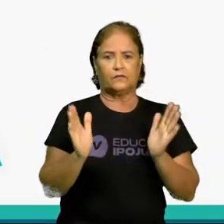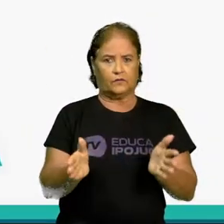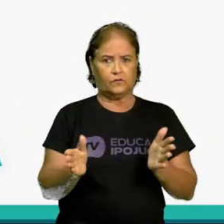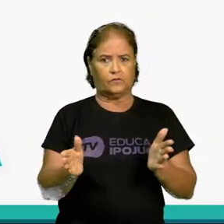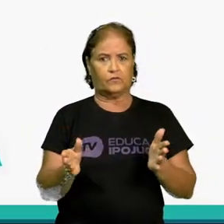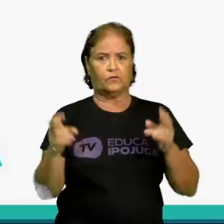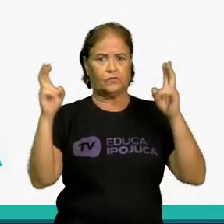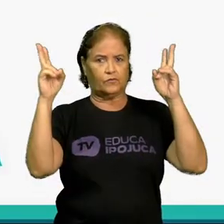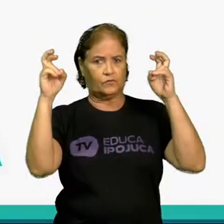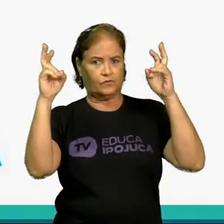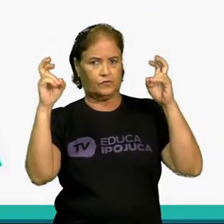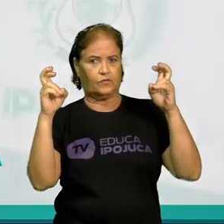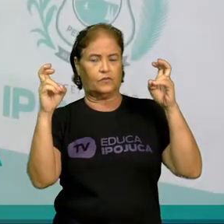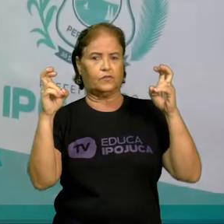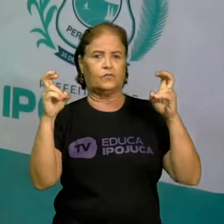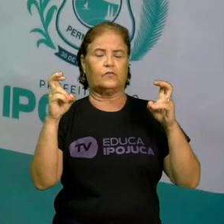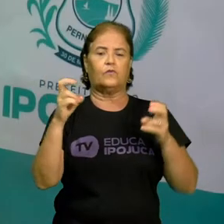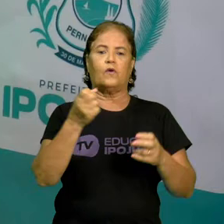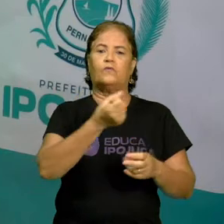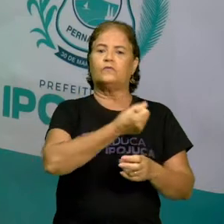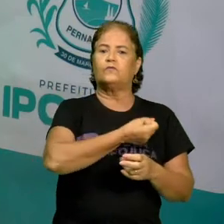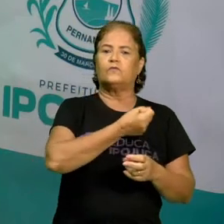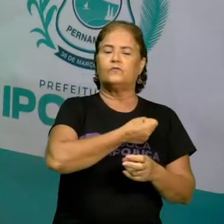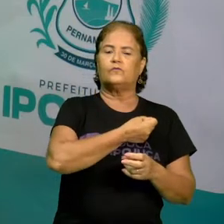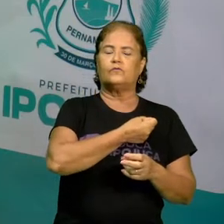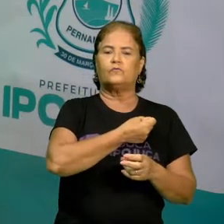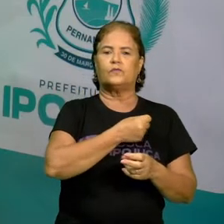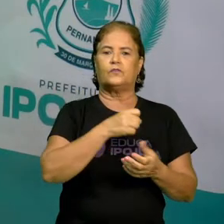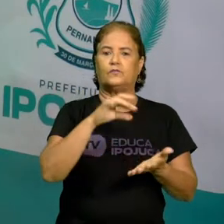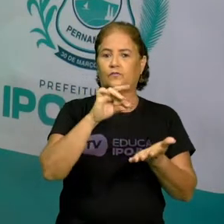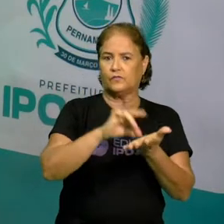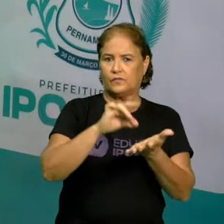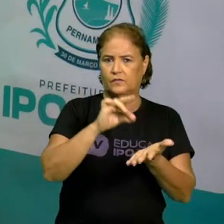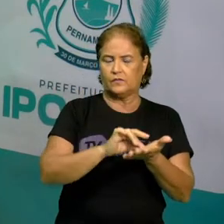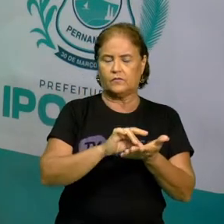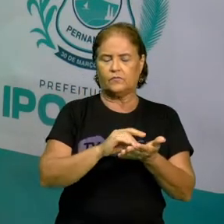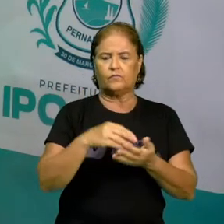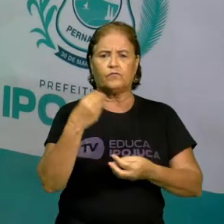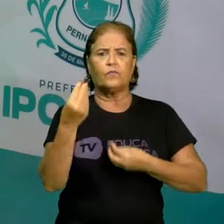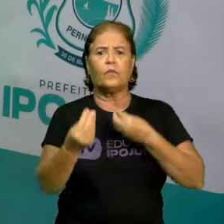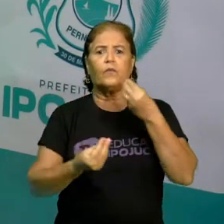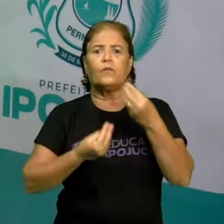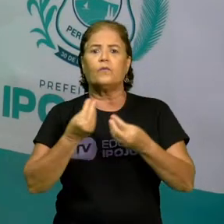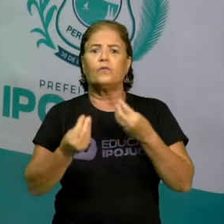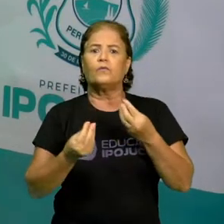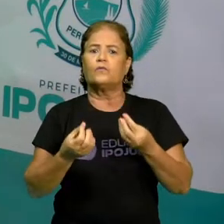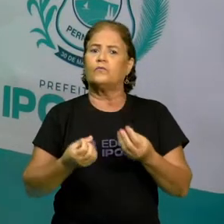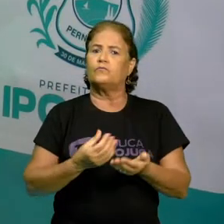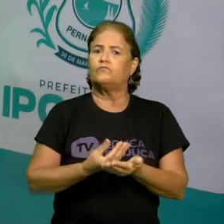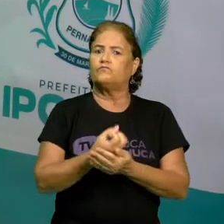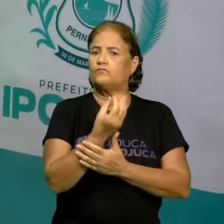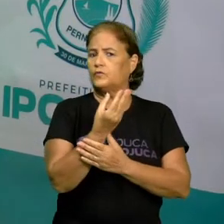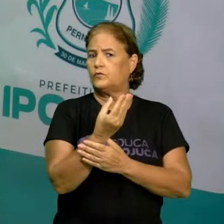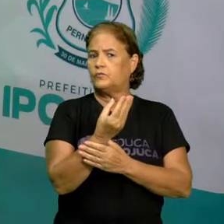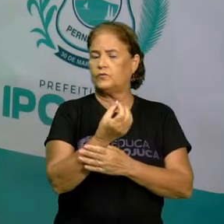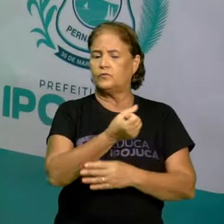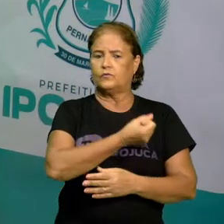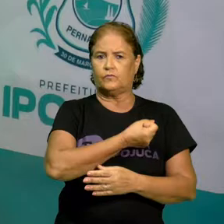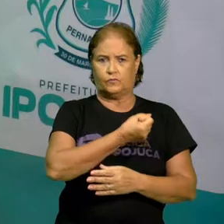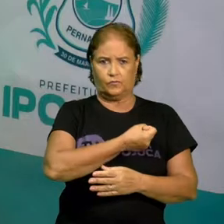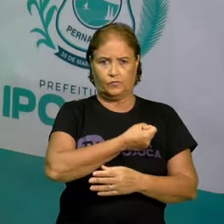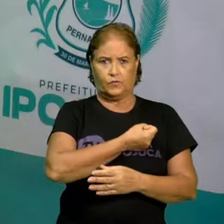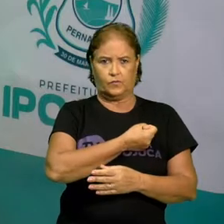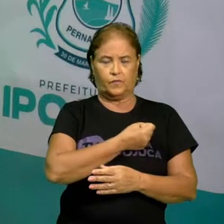os números reais. Vamos ver comigo. Como surgiram os números? Certamente, seu